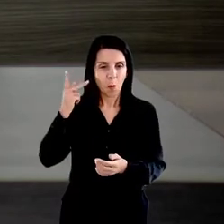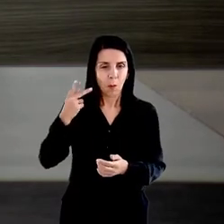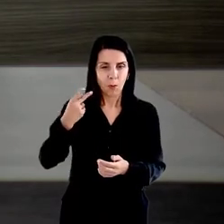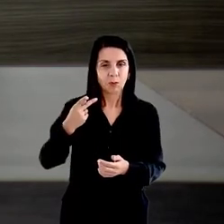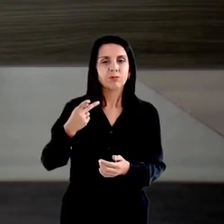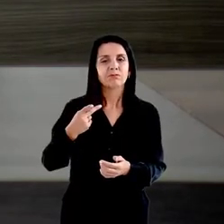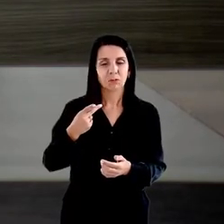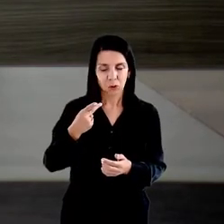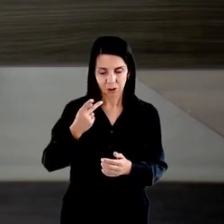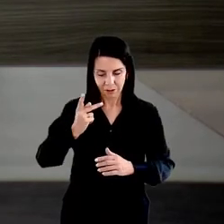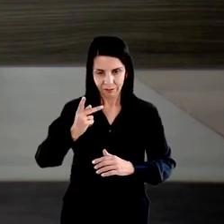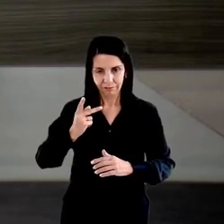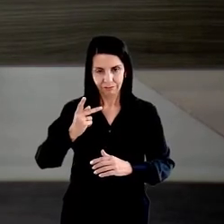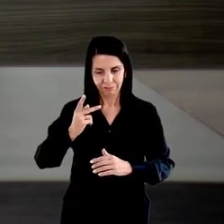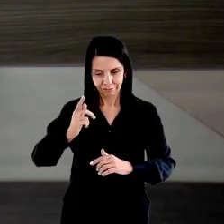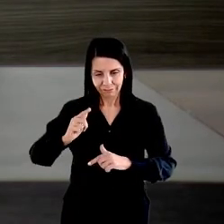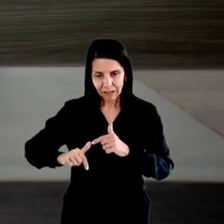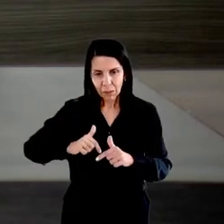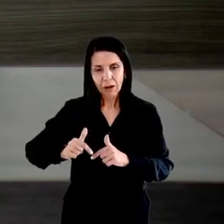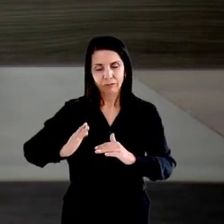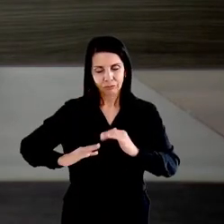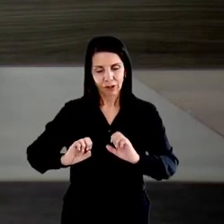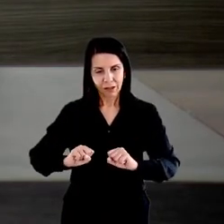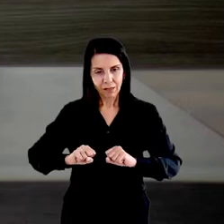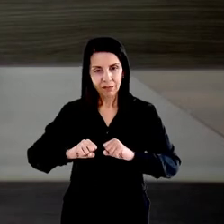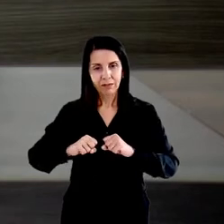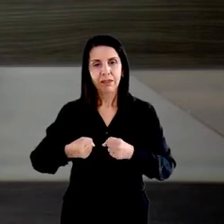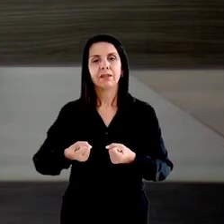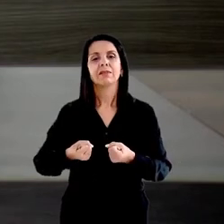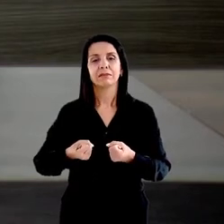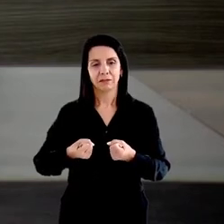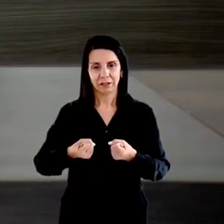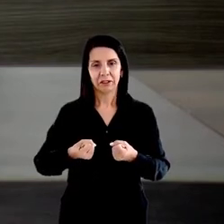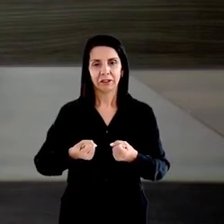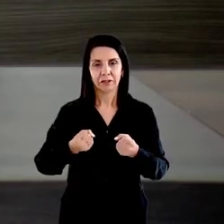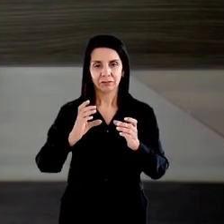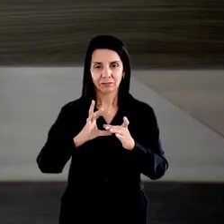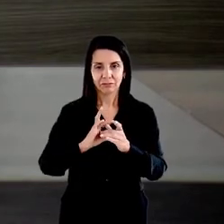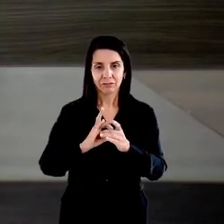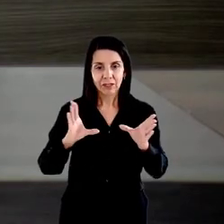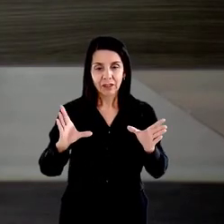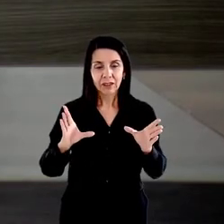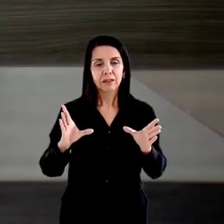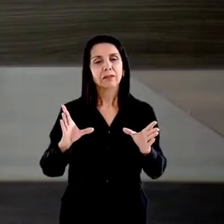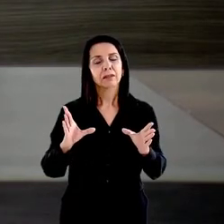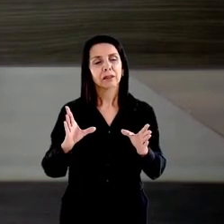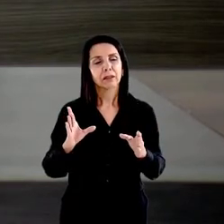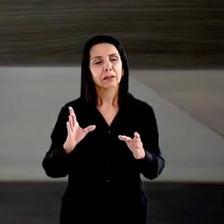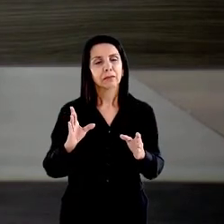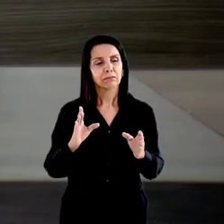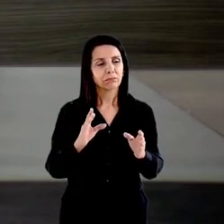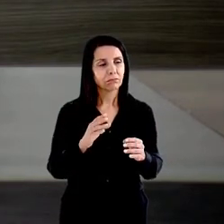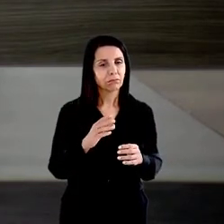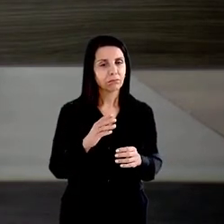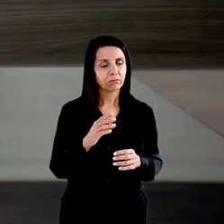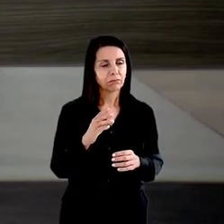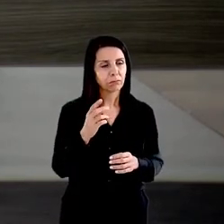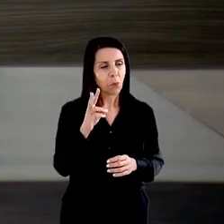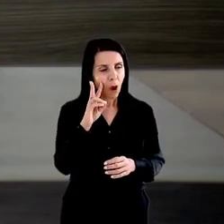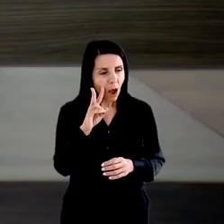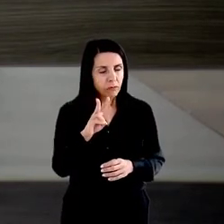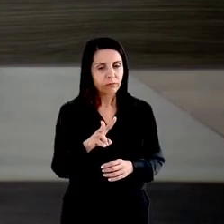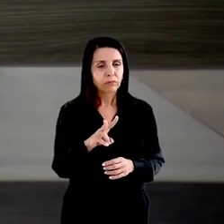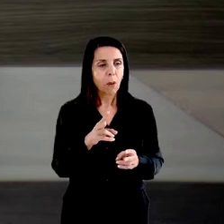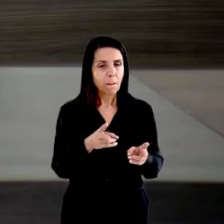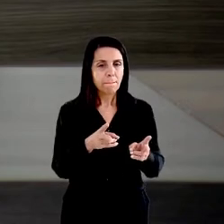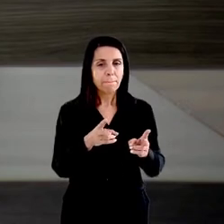da defesa do regime democrático, verifiquem em seus municípios a existência, o funcionamento